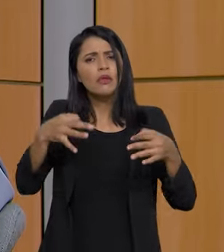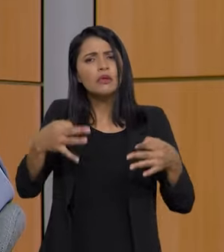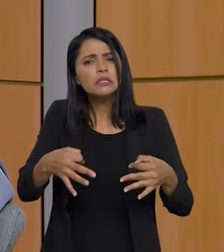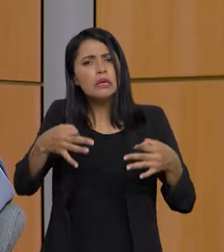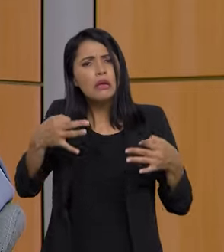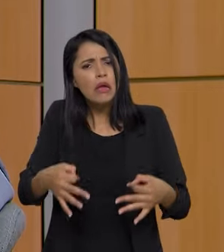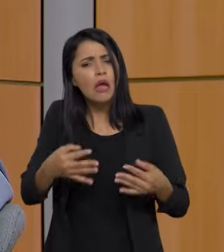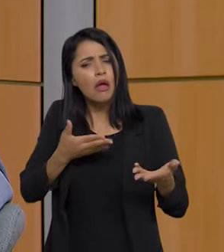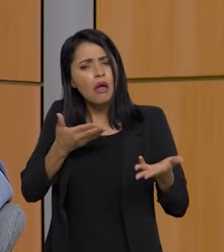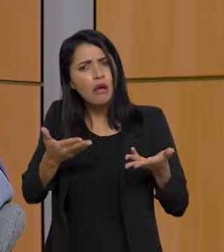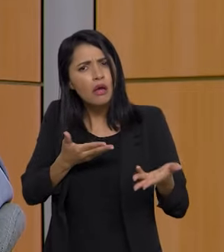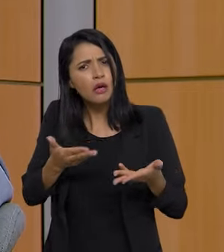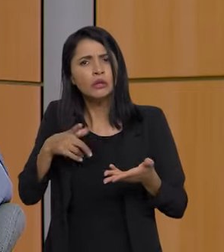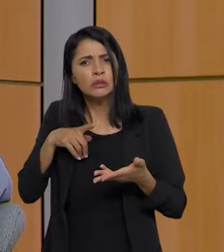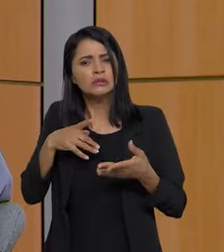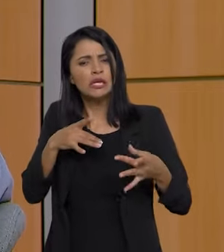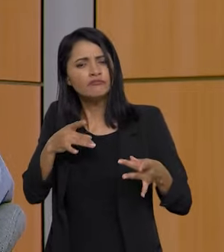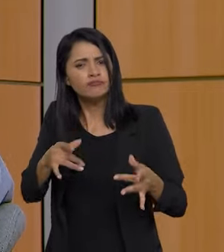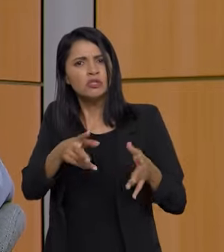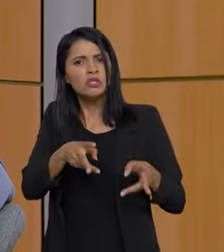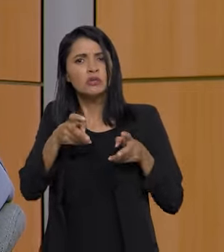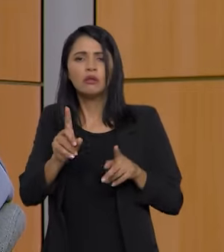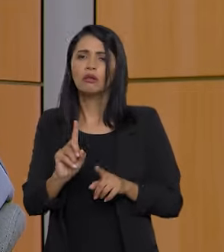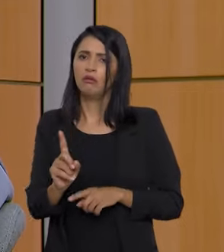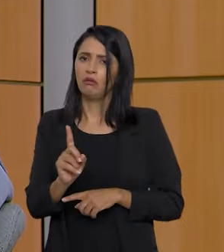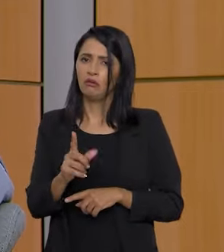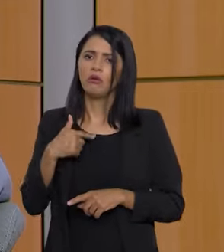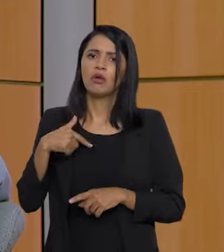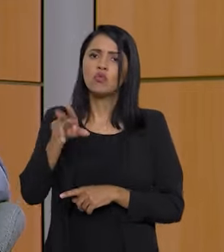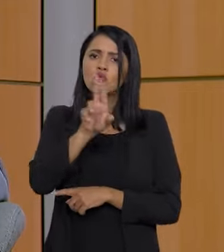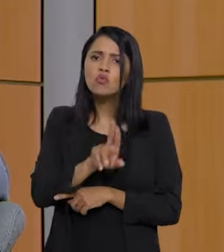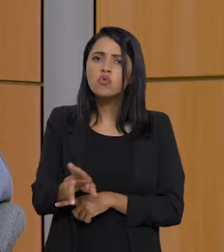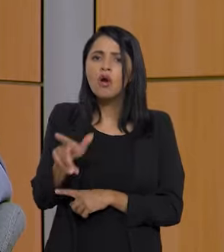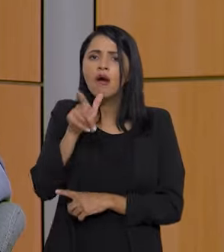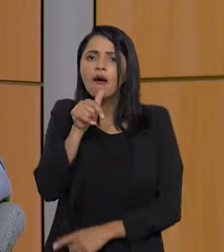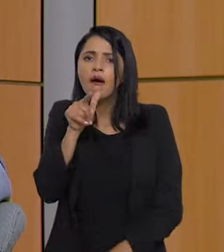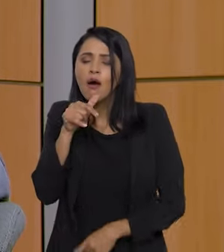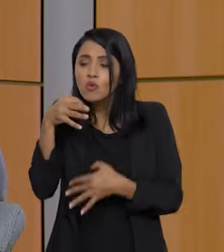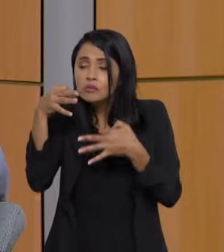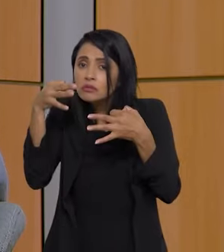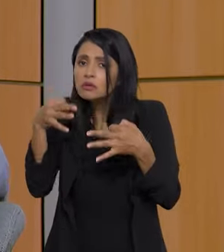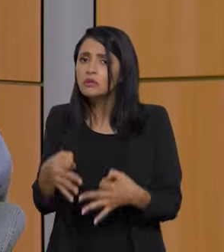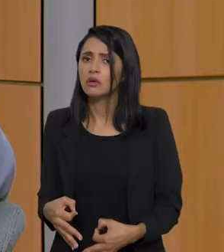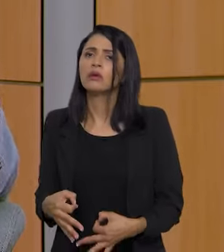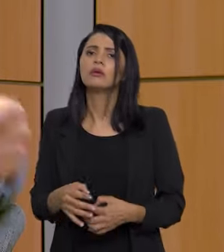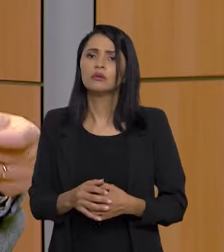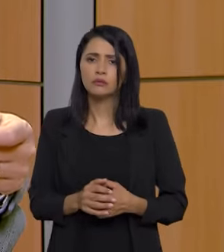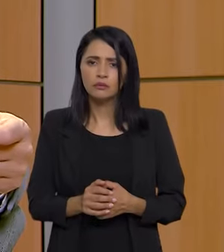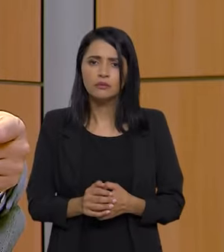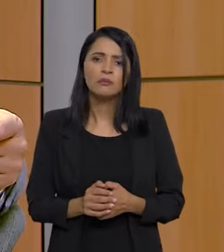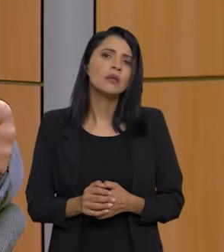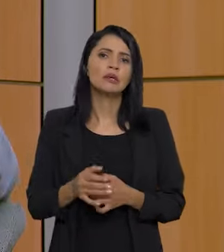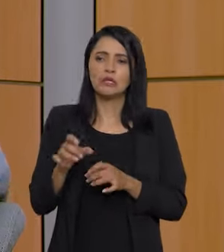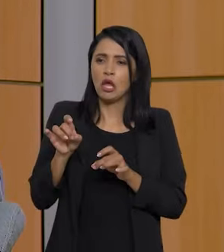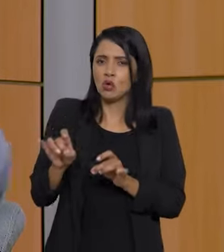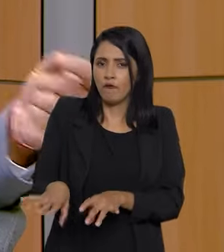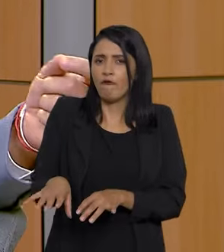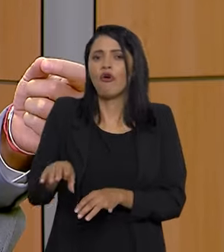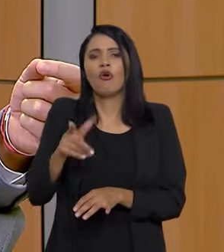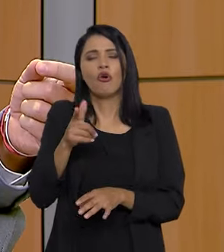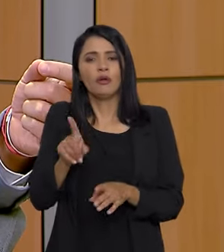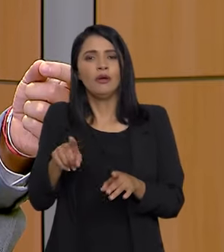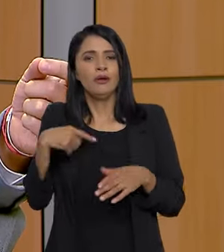a terra corretamente sem desgastá-la, utilizar a água adequadamente sem